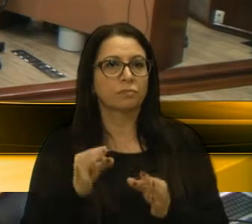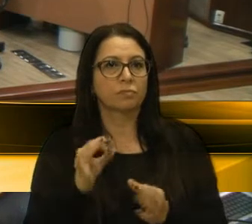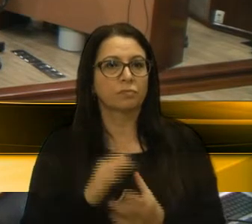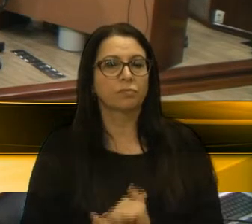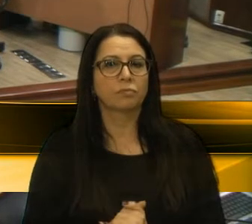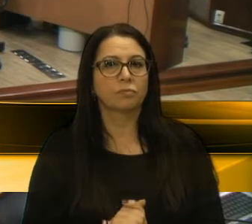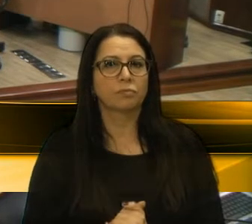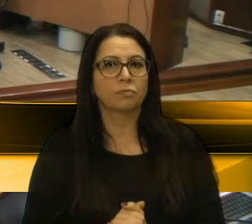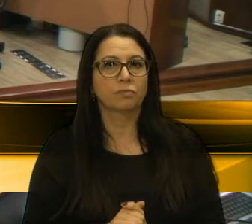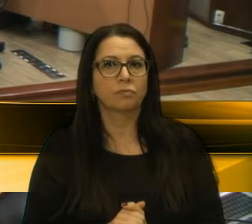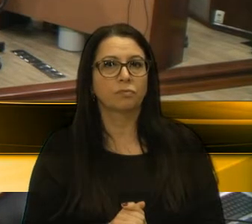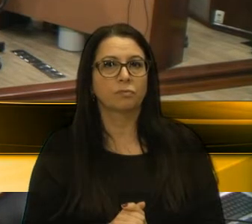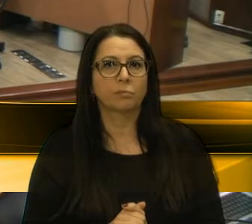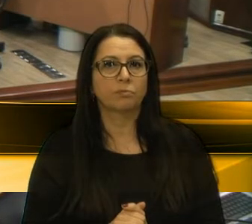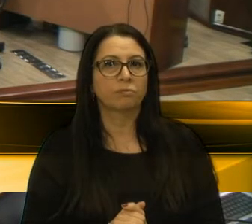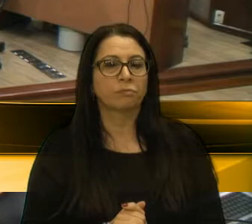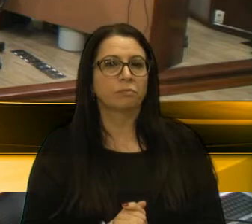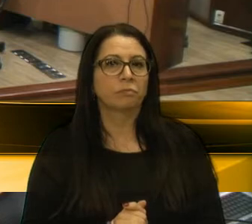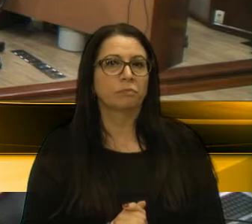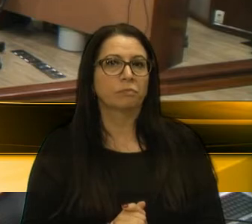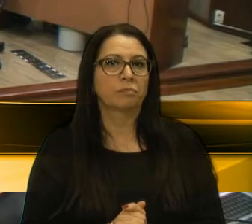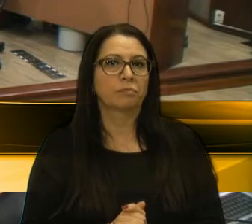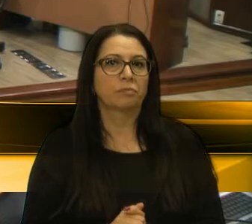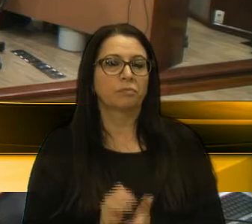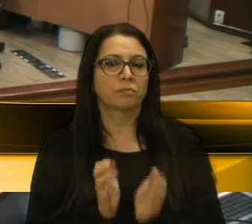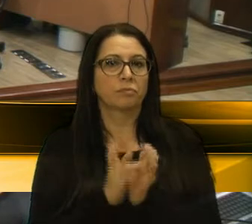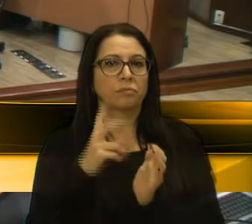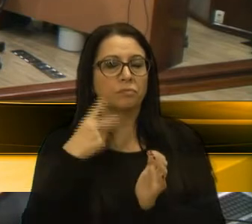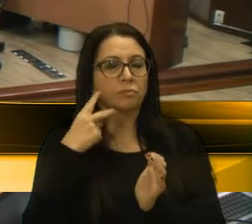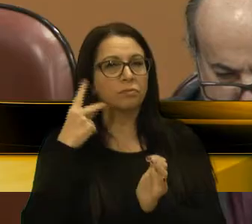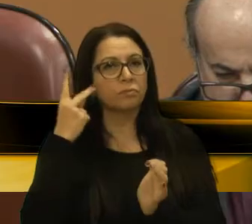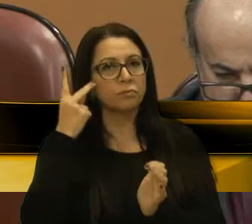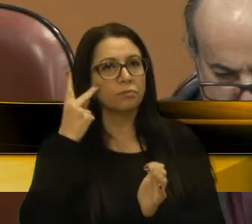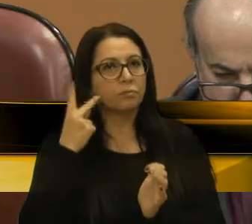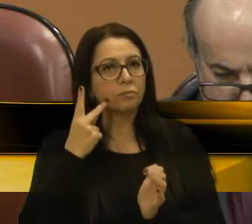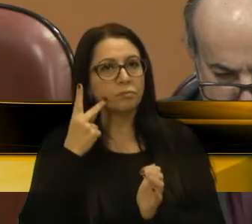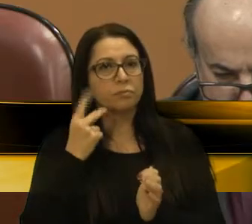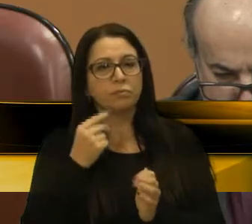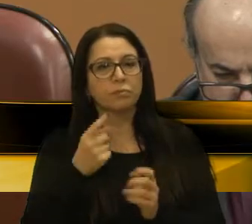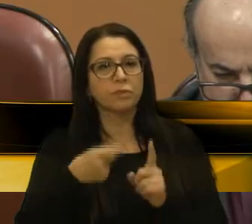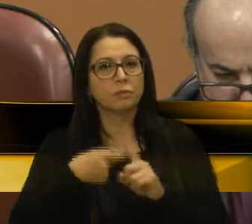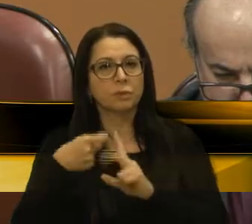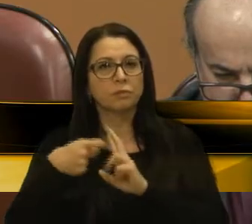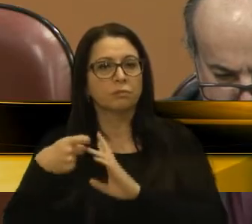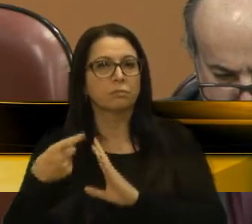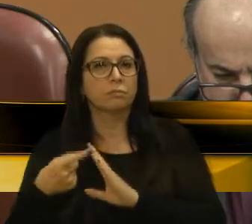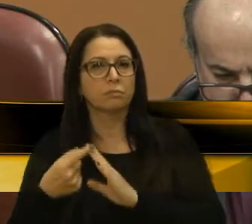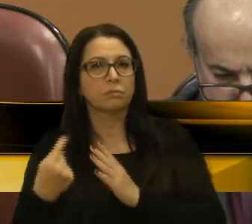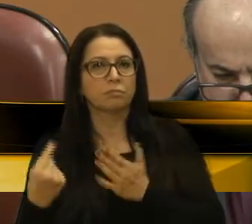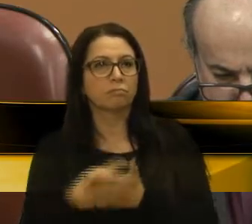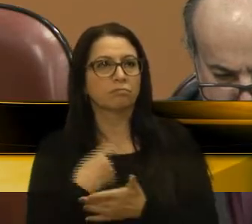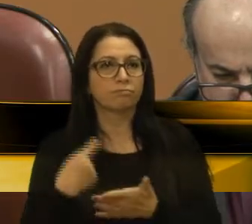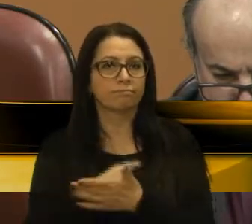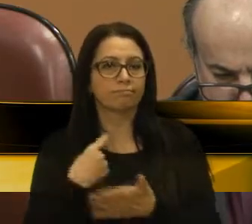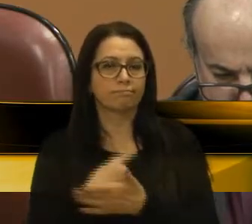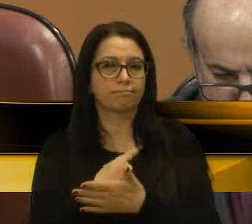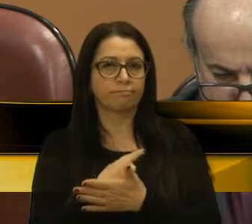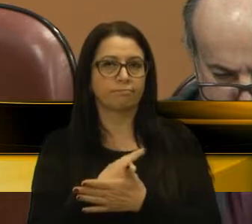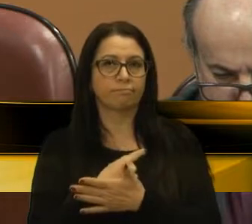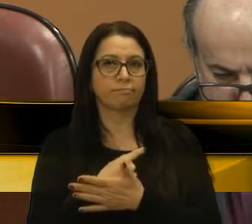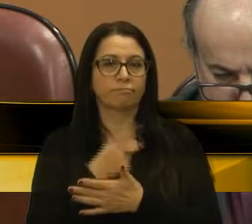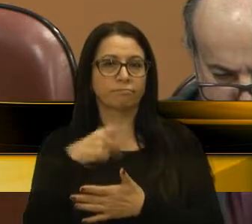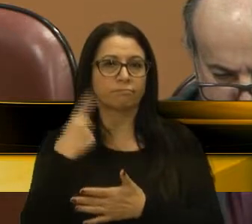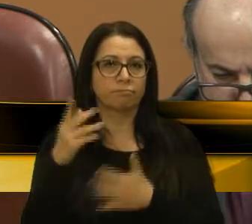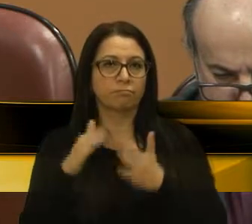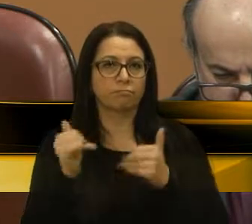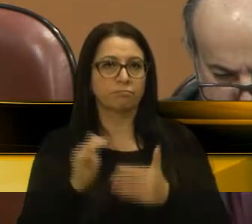Então agora, colega vereador Renato Nunes, há meses que eu estou sendo questionado, que é o meu próximo pedido,